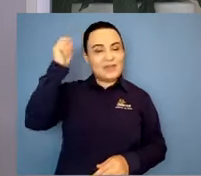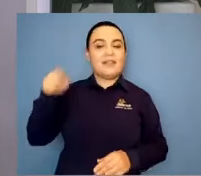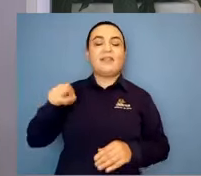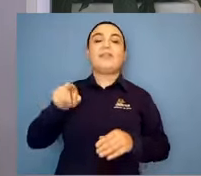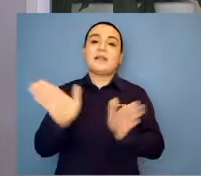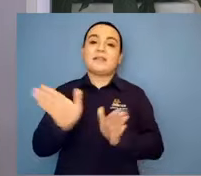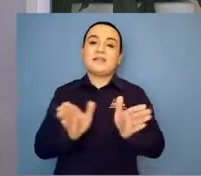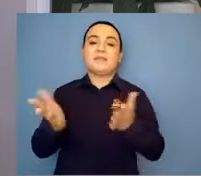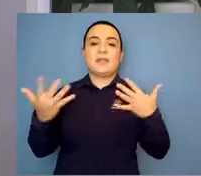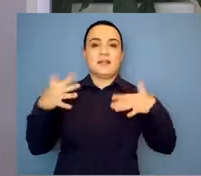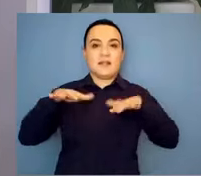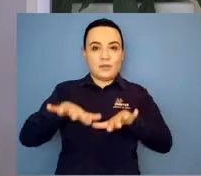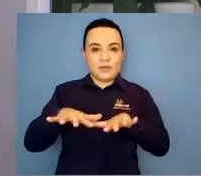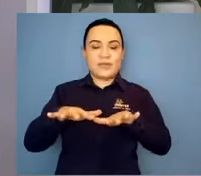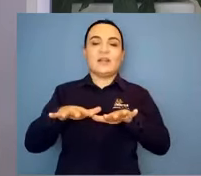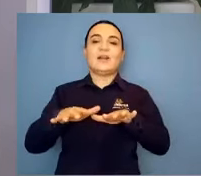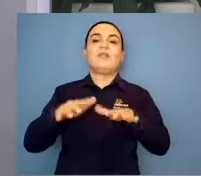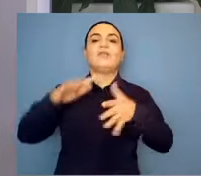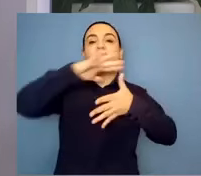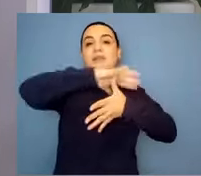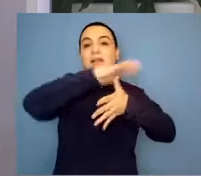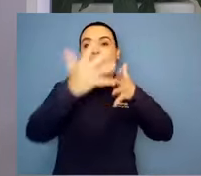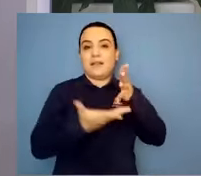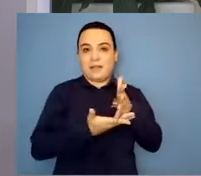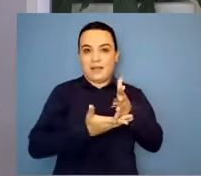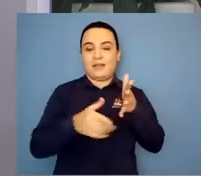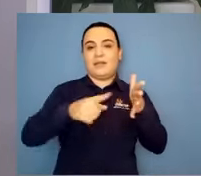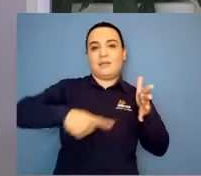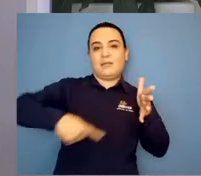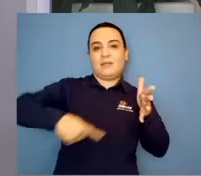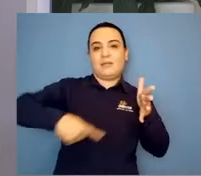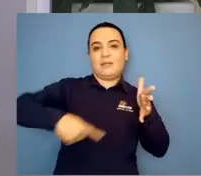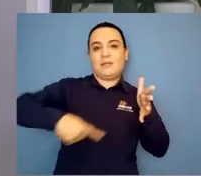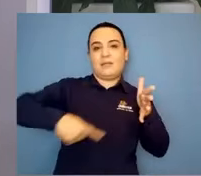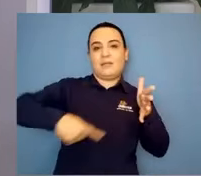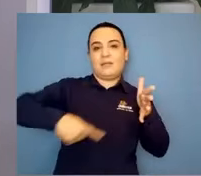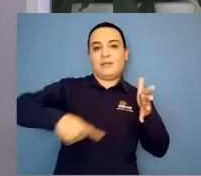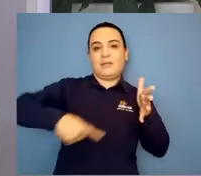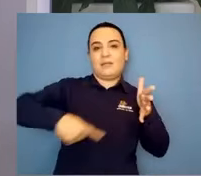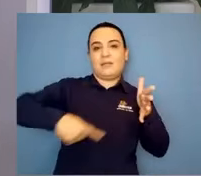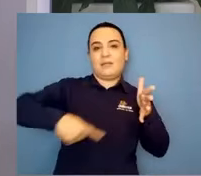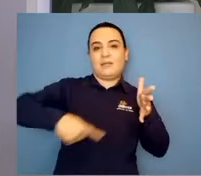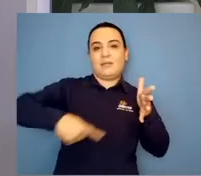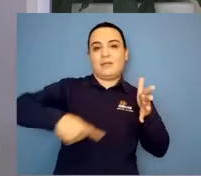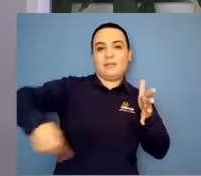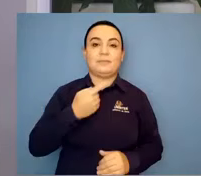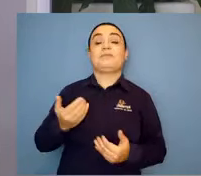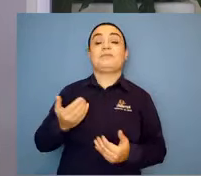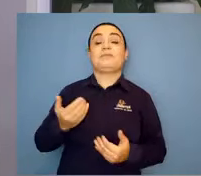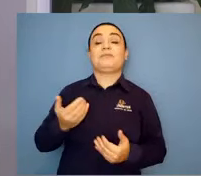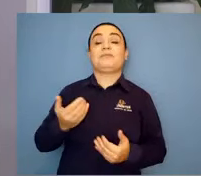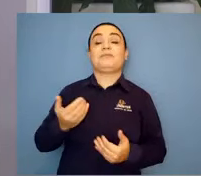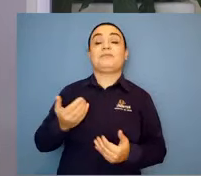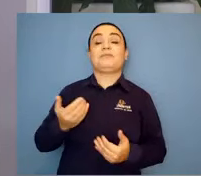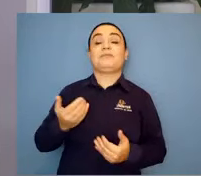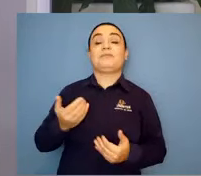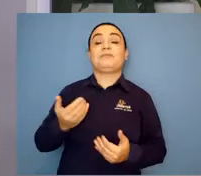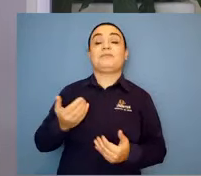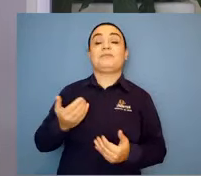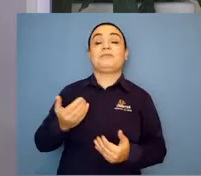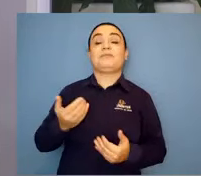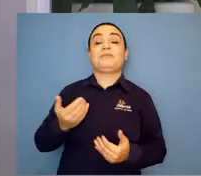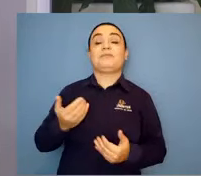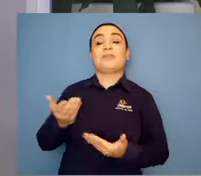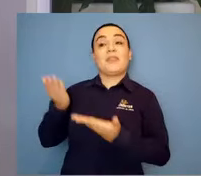pessoas com surdez. A minha convidada de honra é especialíssima, uma